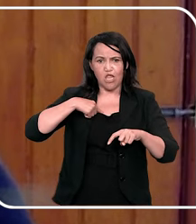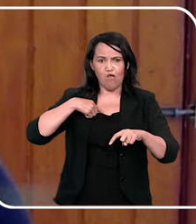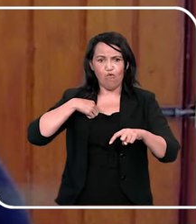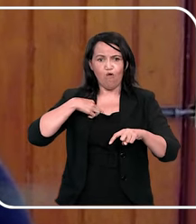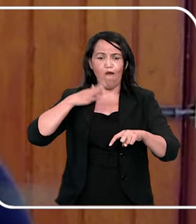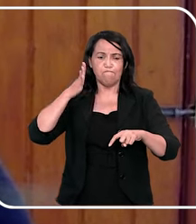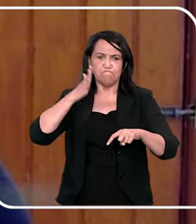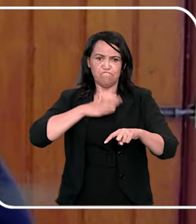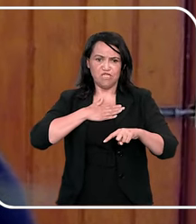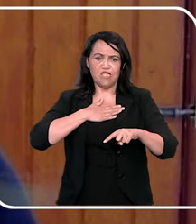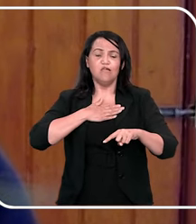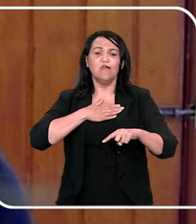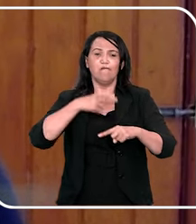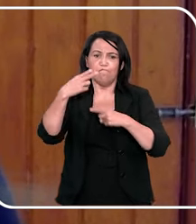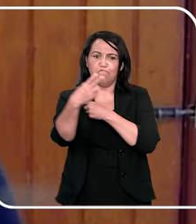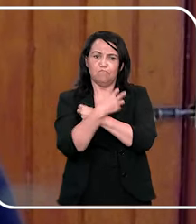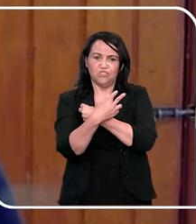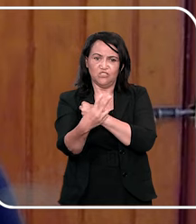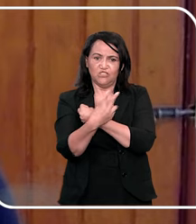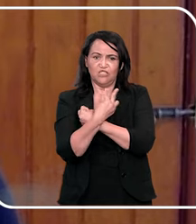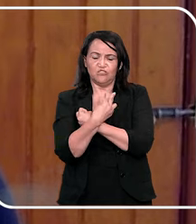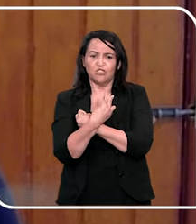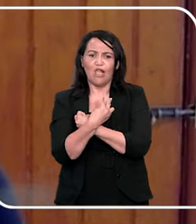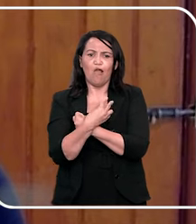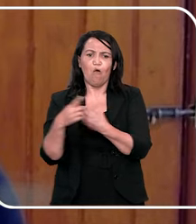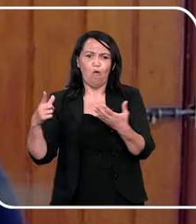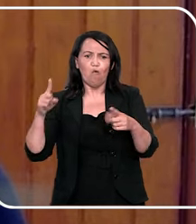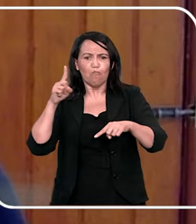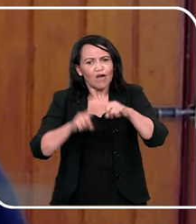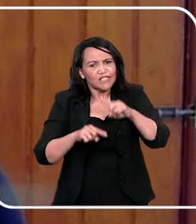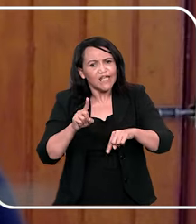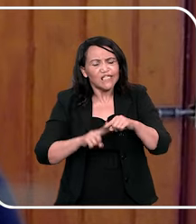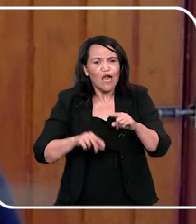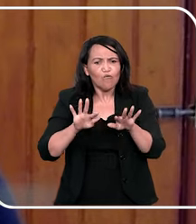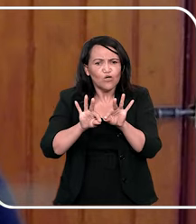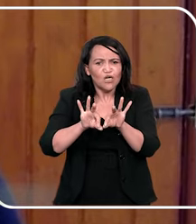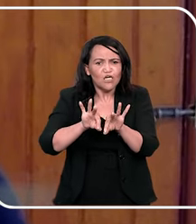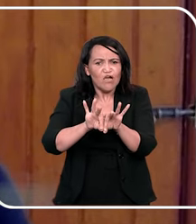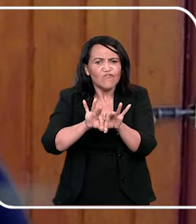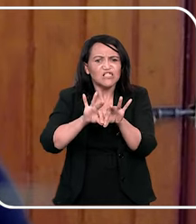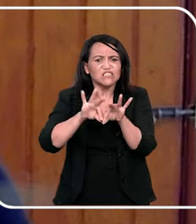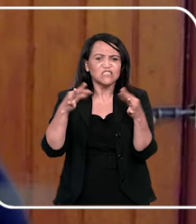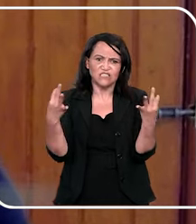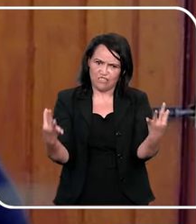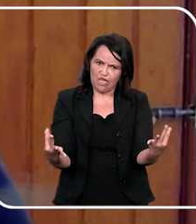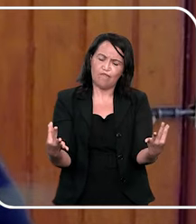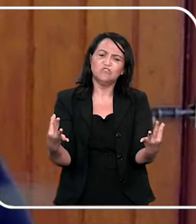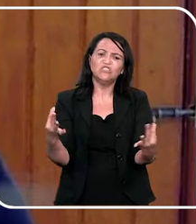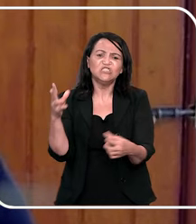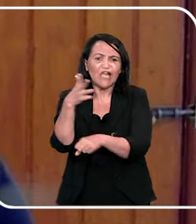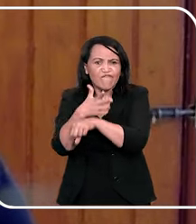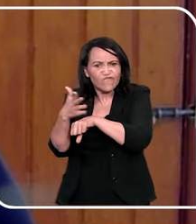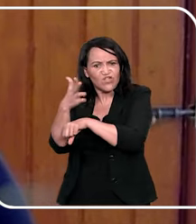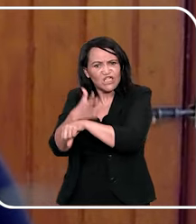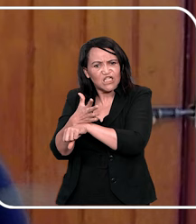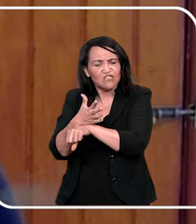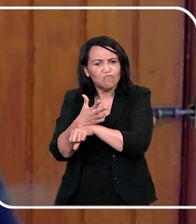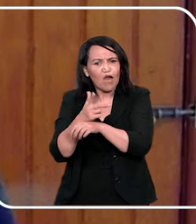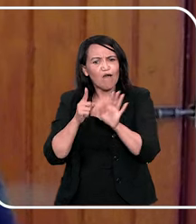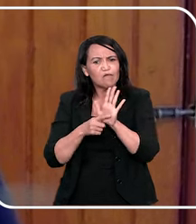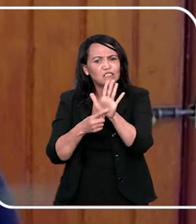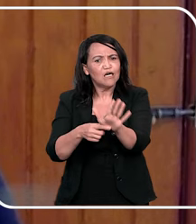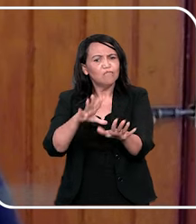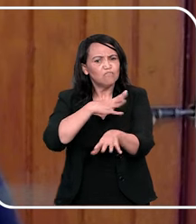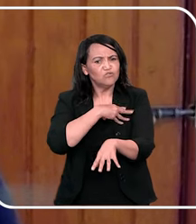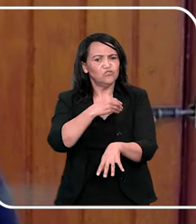divulgação aqui, tem o site, tá, material bem simples, lúdico, bem legal mesmo, assim, tem vídeos para você mostrar para os seus filhos, ele